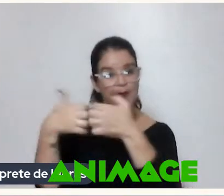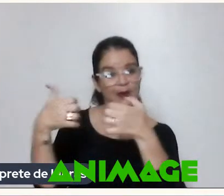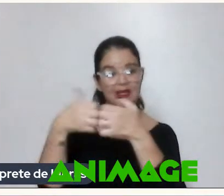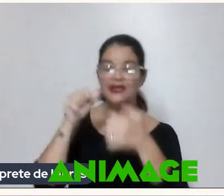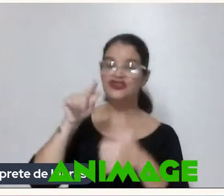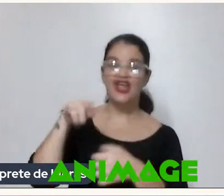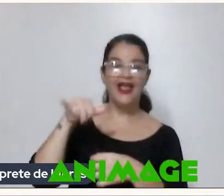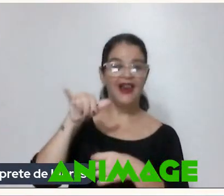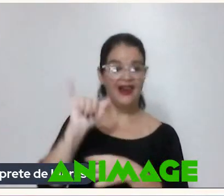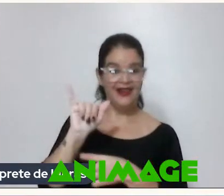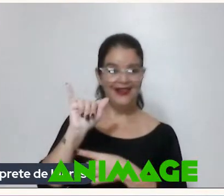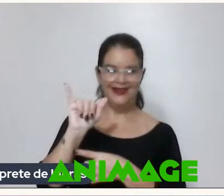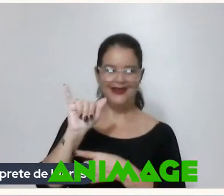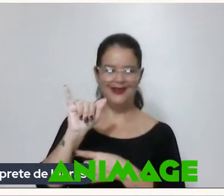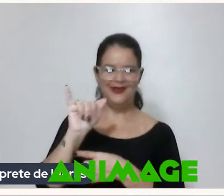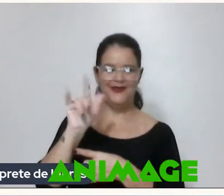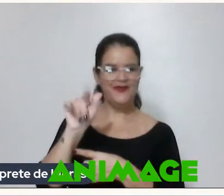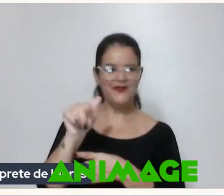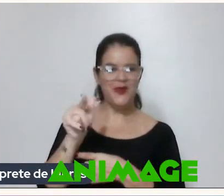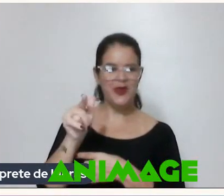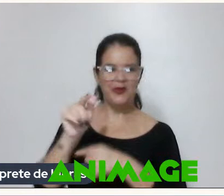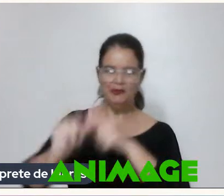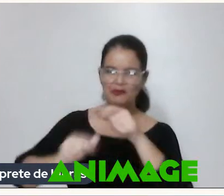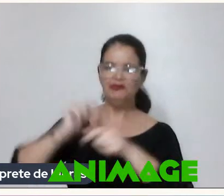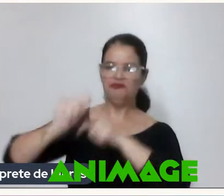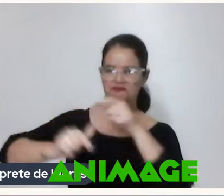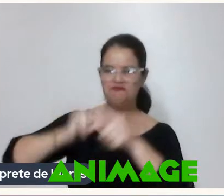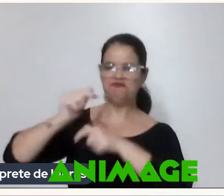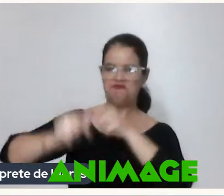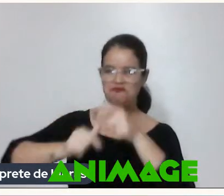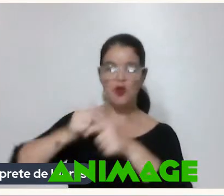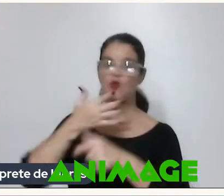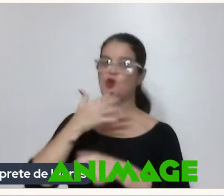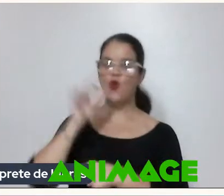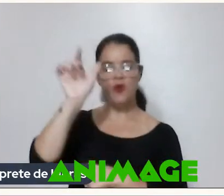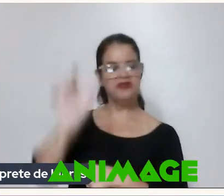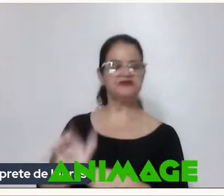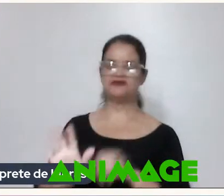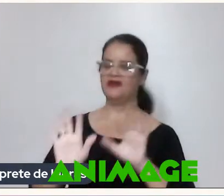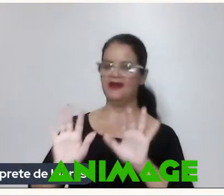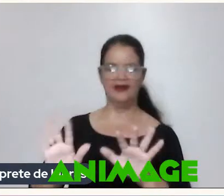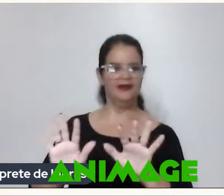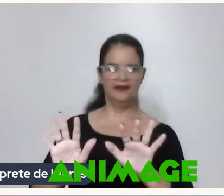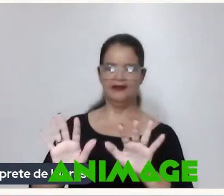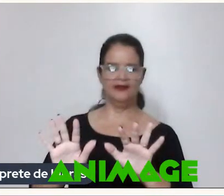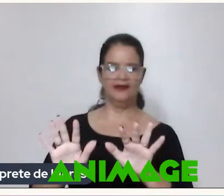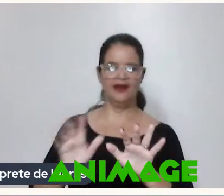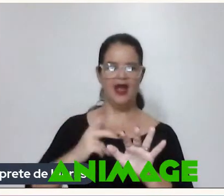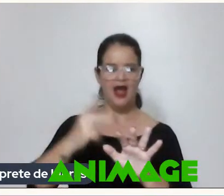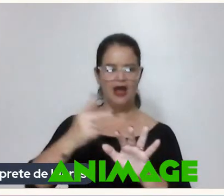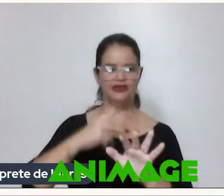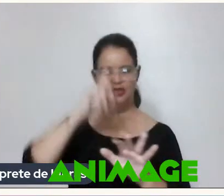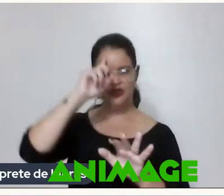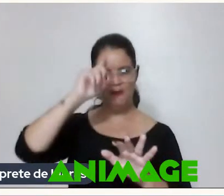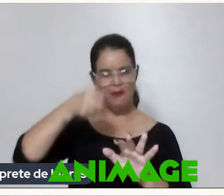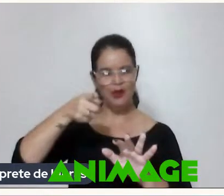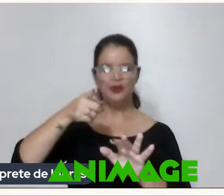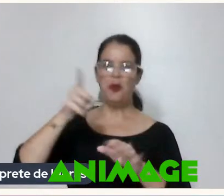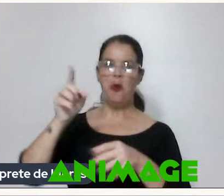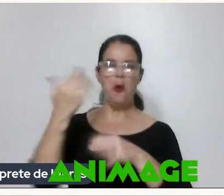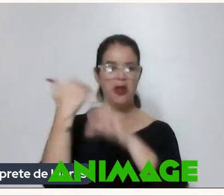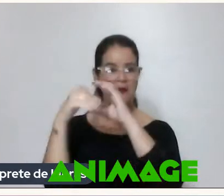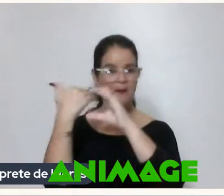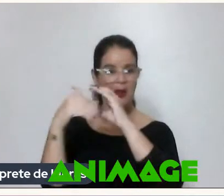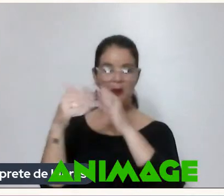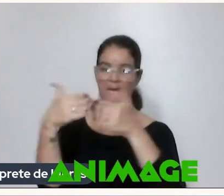Foi muito Para fazer o Dossier Rebordosa Eu não conhecia ele A gente mandou Um e-mail lá Pedindo para ele